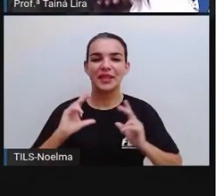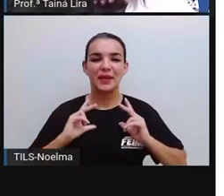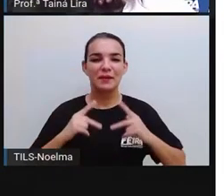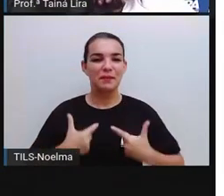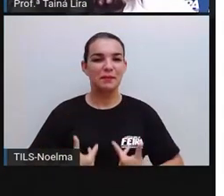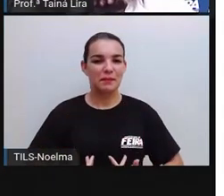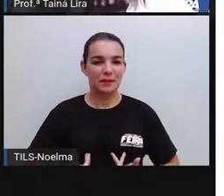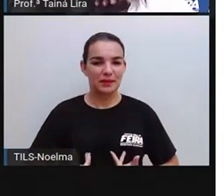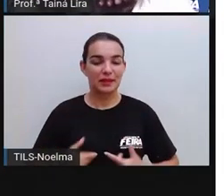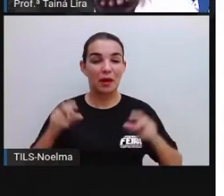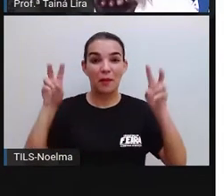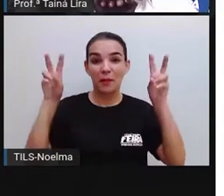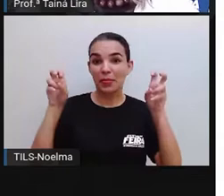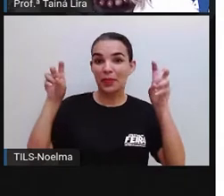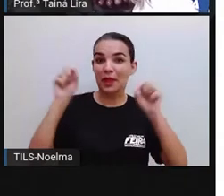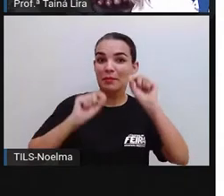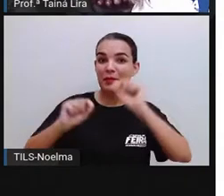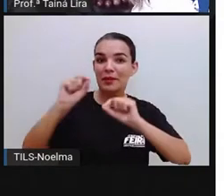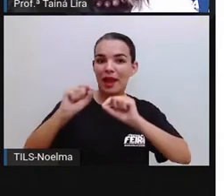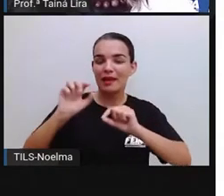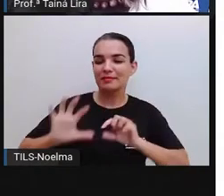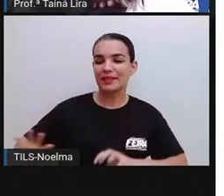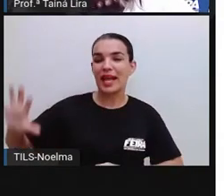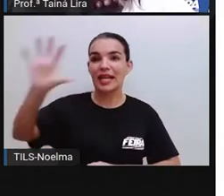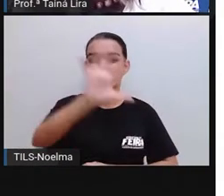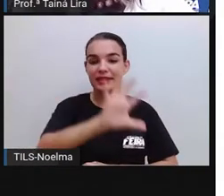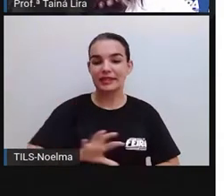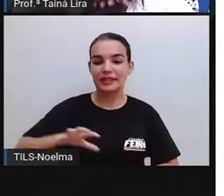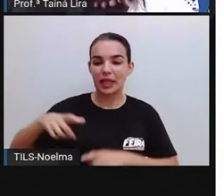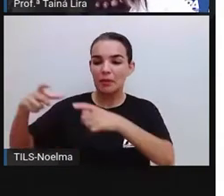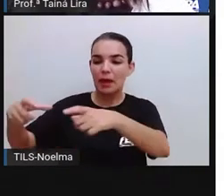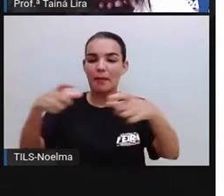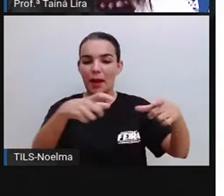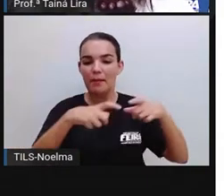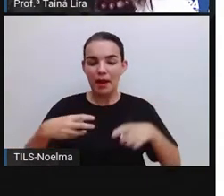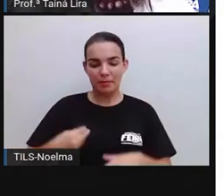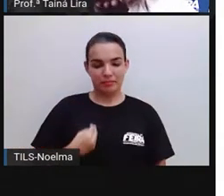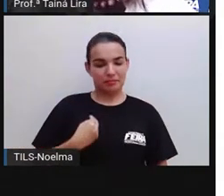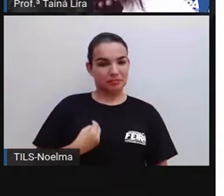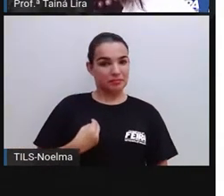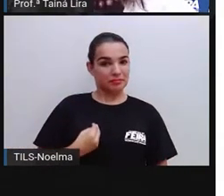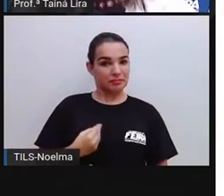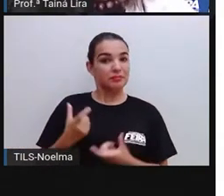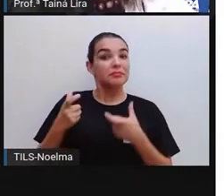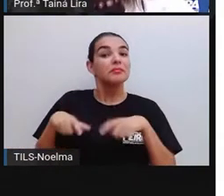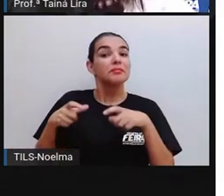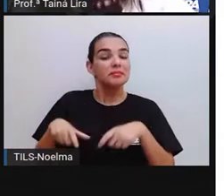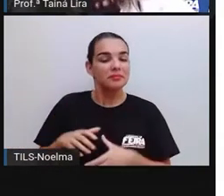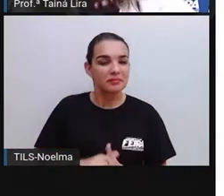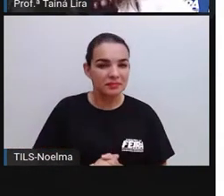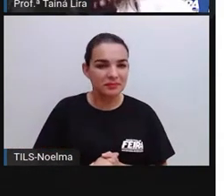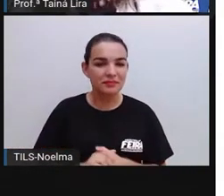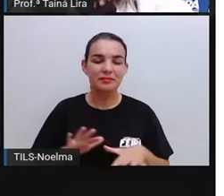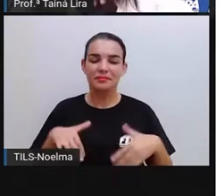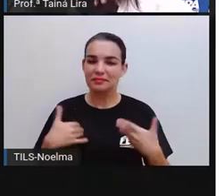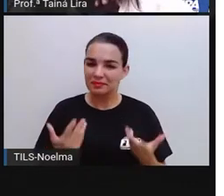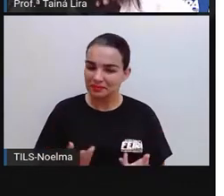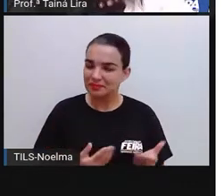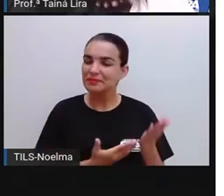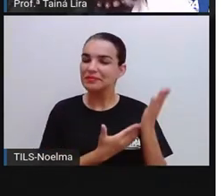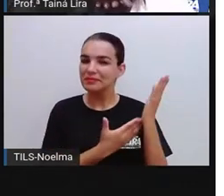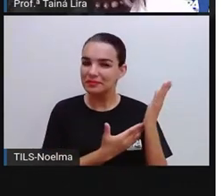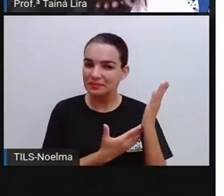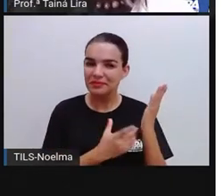e o nosso tema é espaço de vivência. Então, hoje nós vamos falar aí